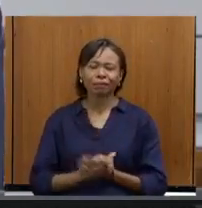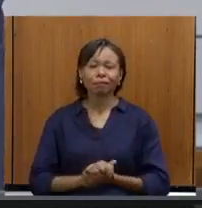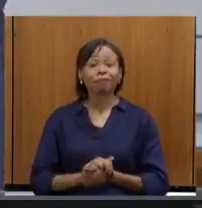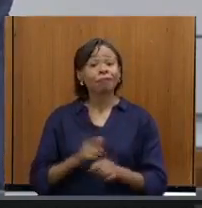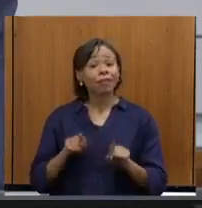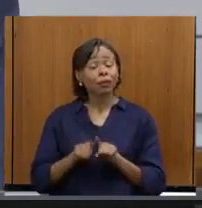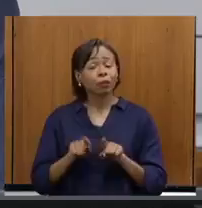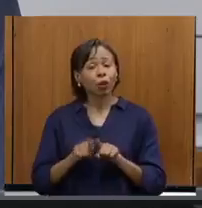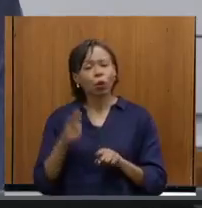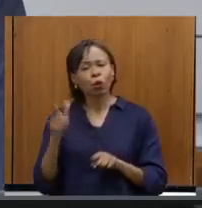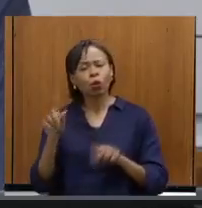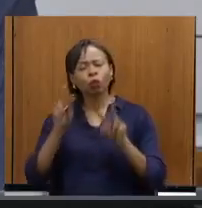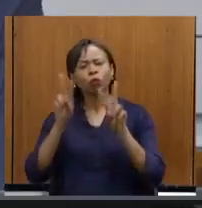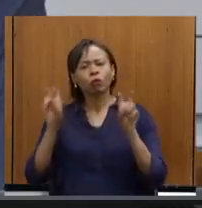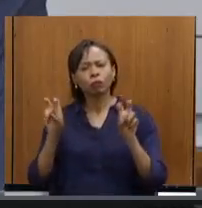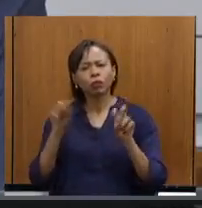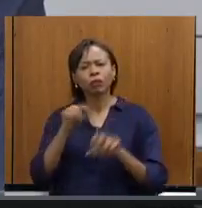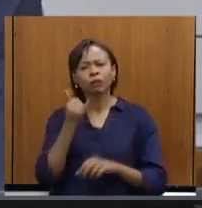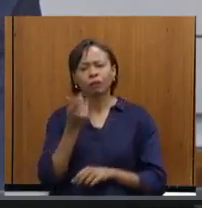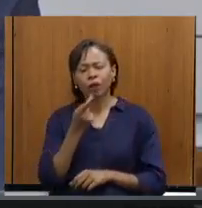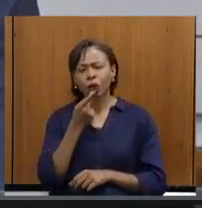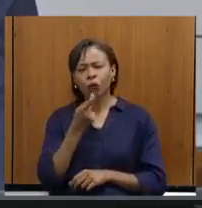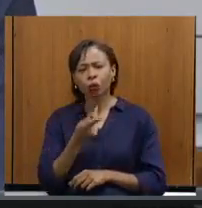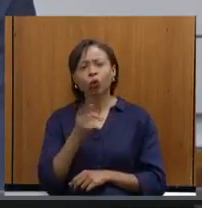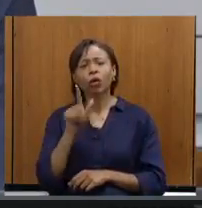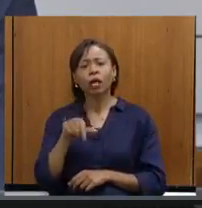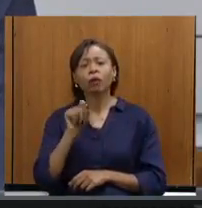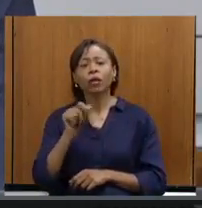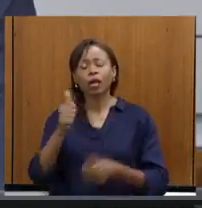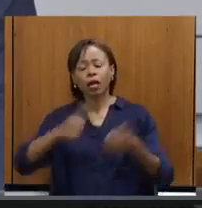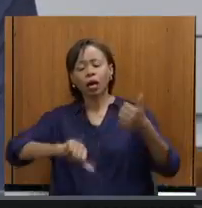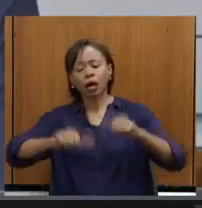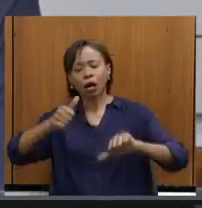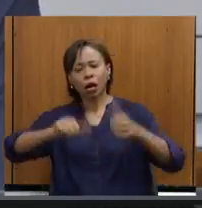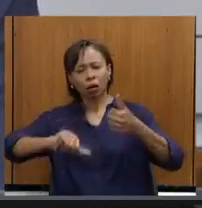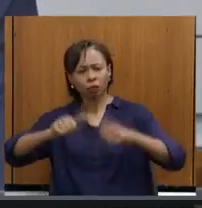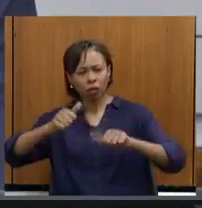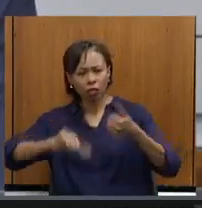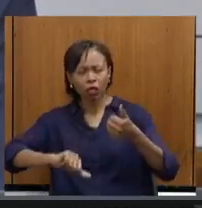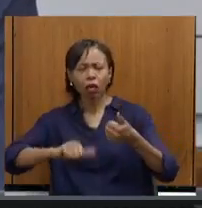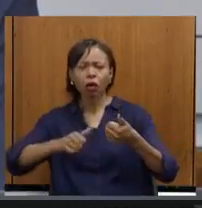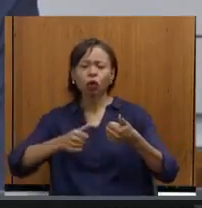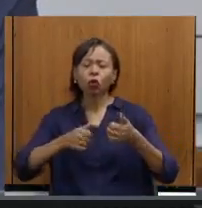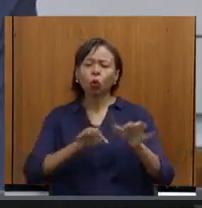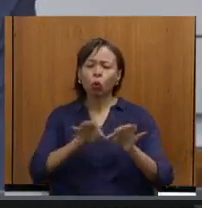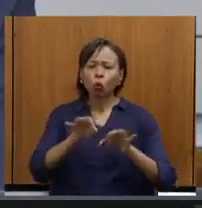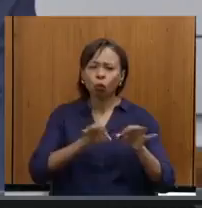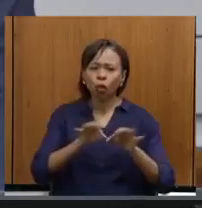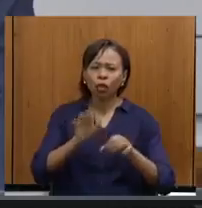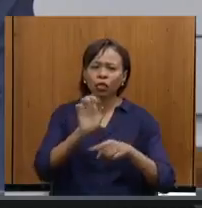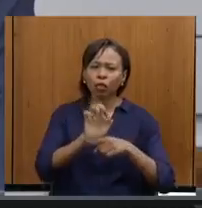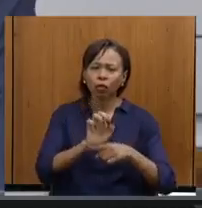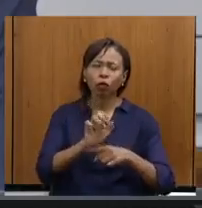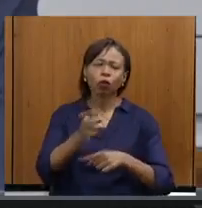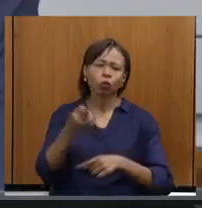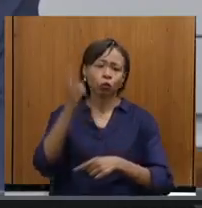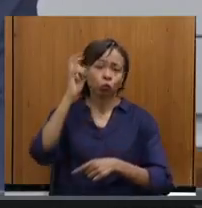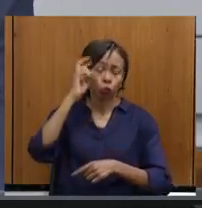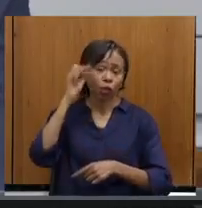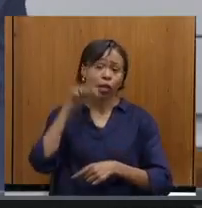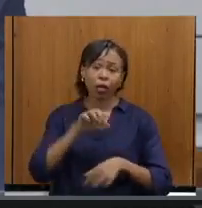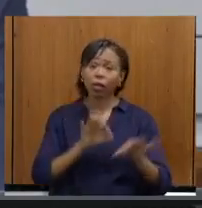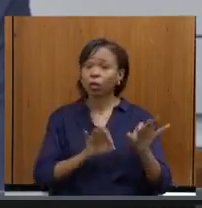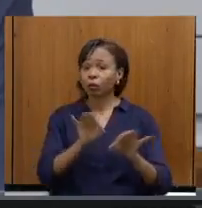colocou aqui é a questão desta avaliação do nosso Plano Estadual de Cultura, um plano que também